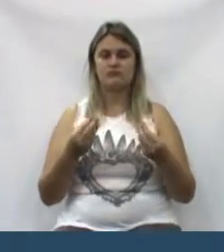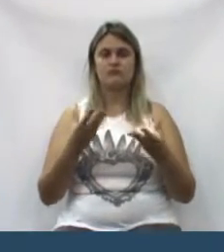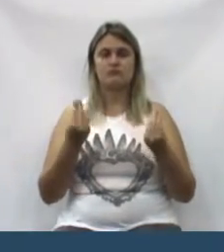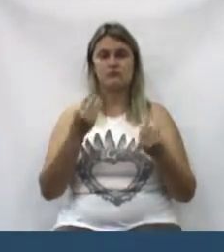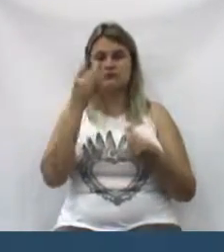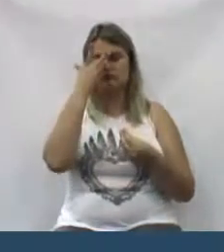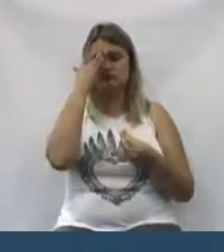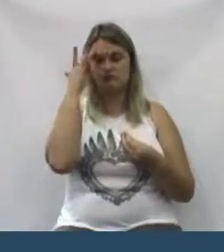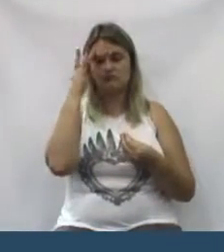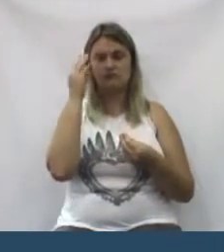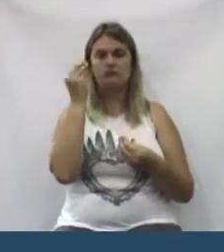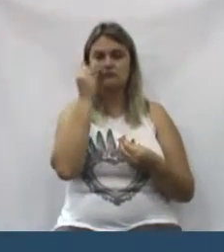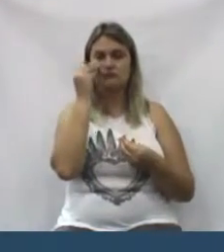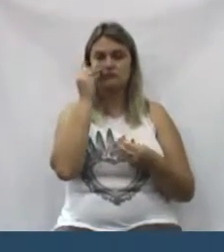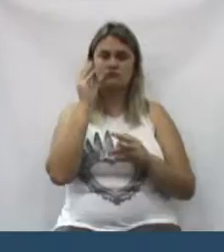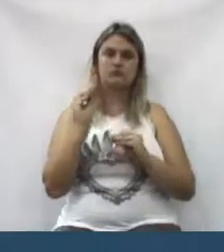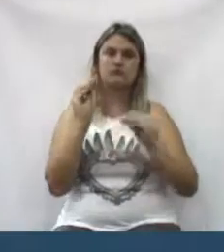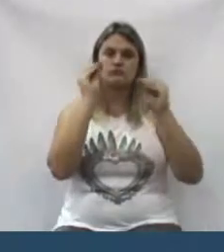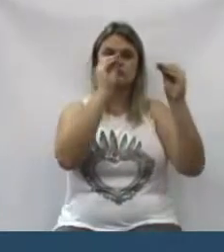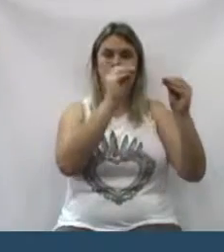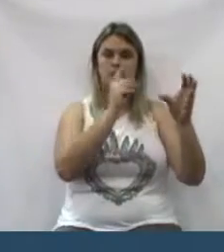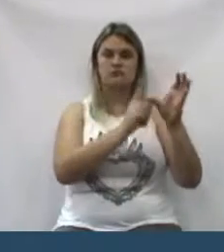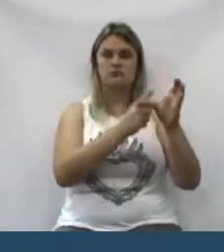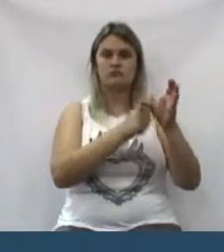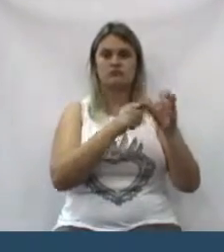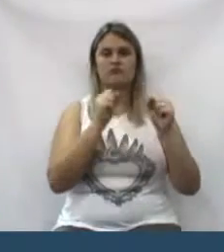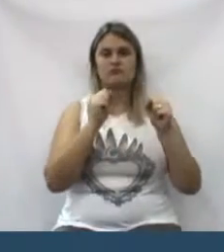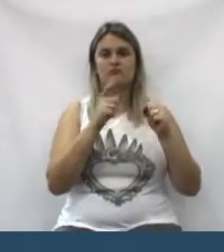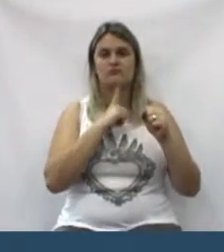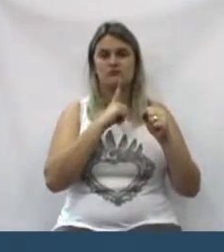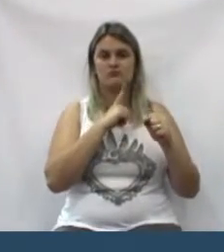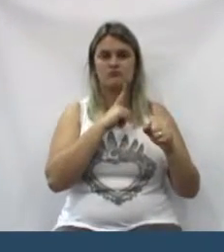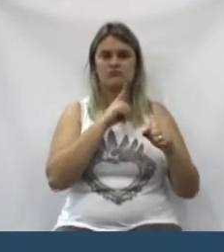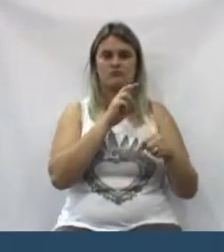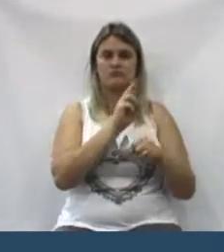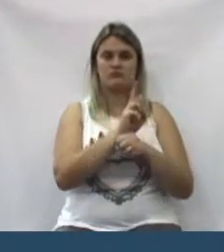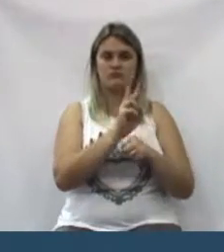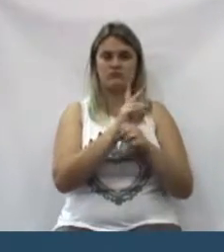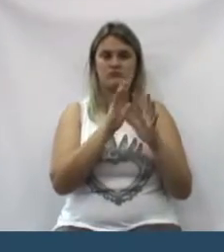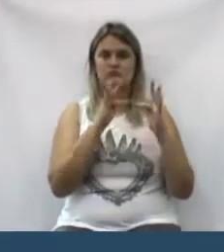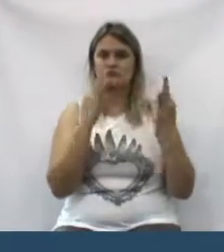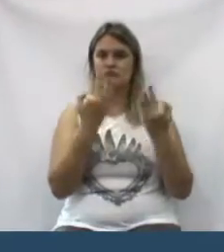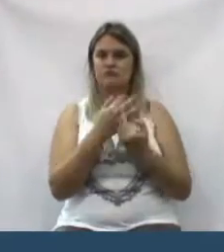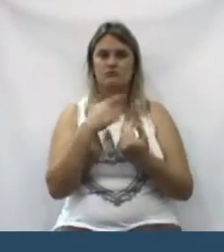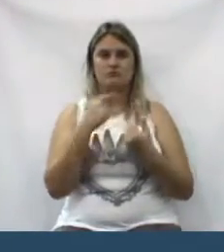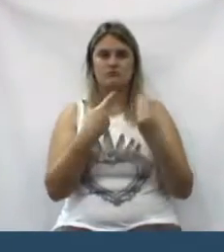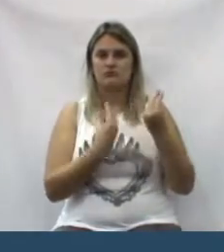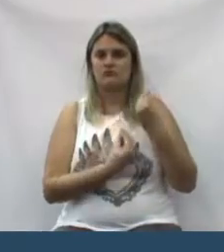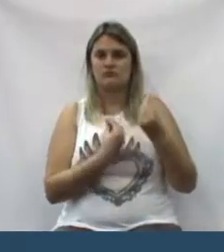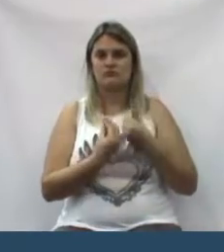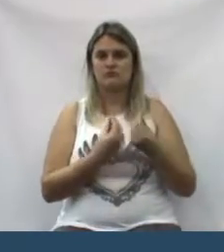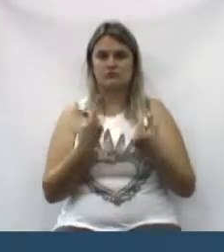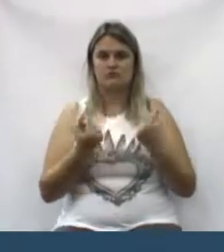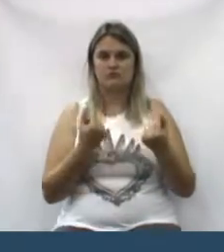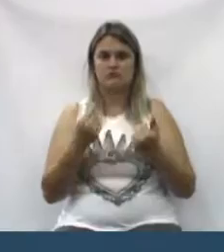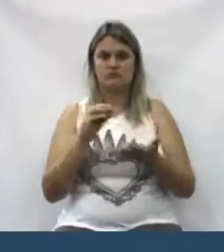gente ir embora tentar arrumar um emprego para poder sustentar a família porque não está podendo sustentar mais